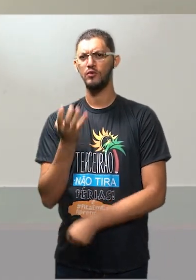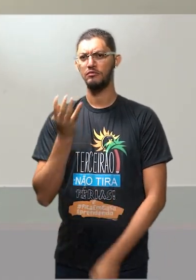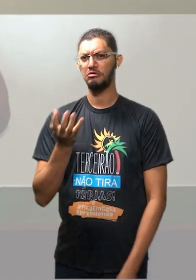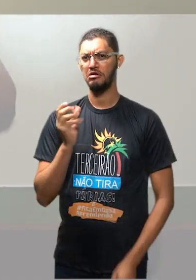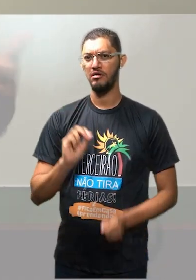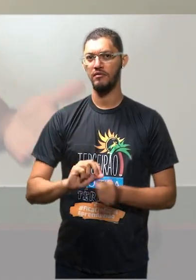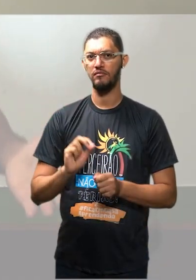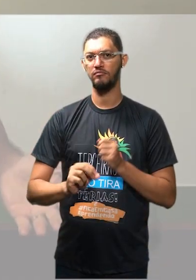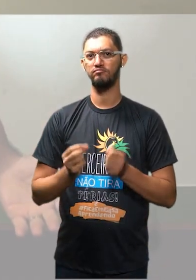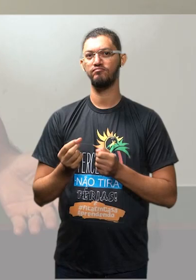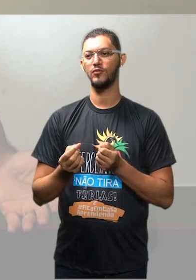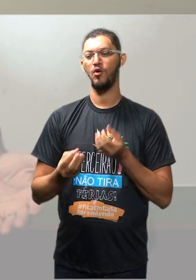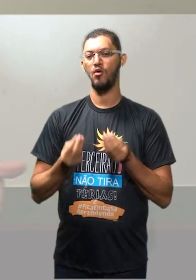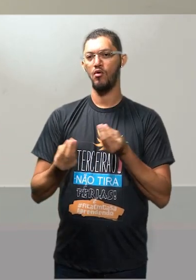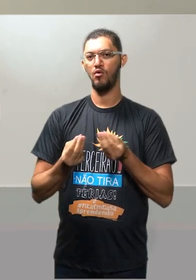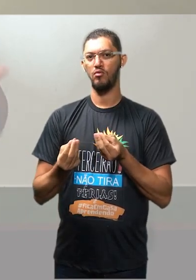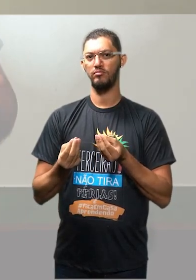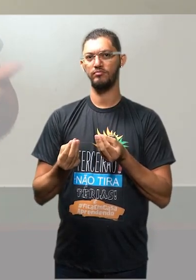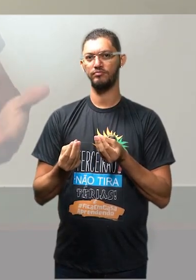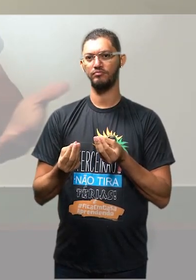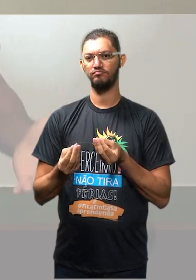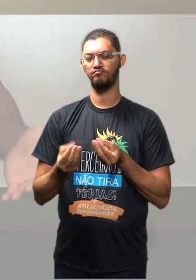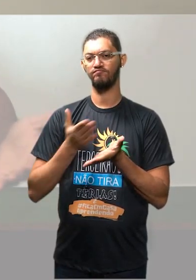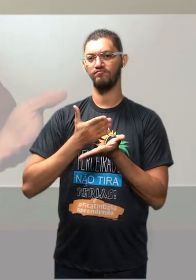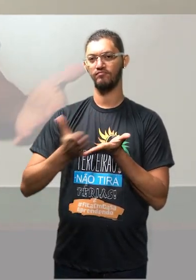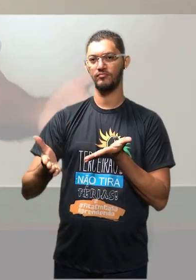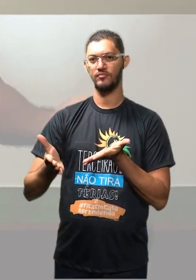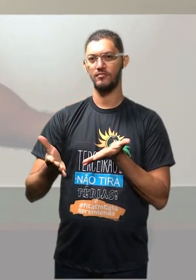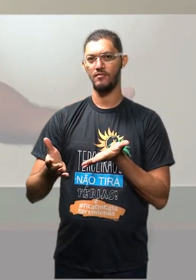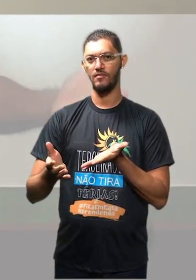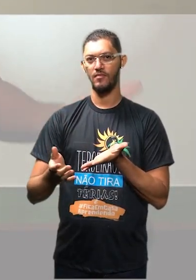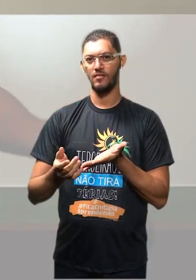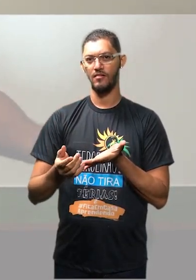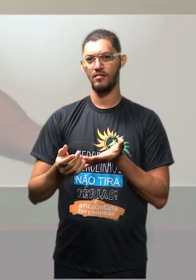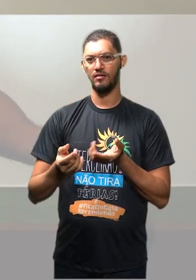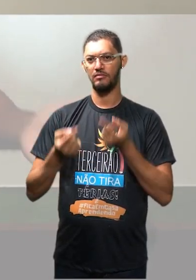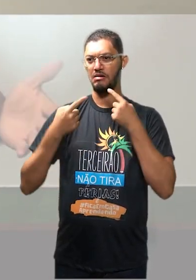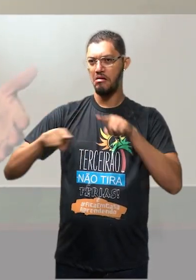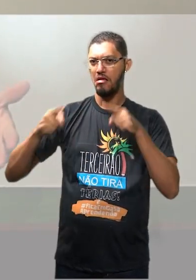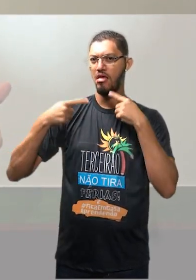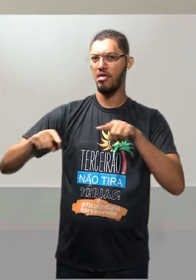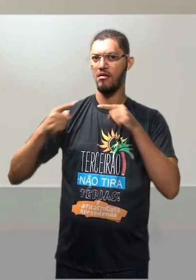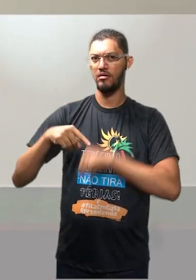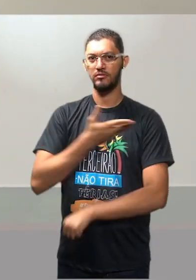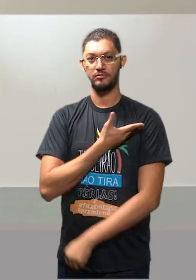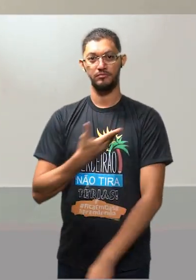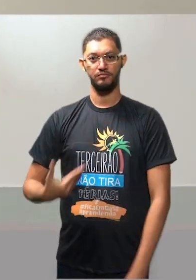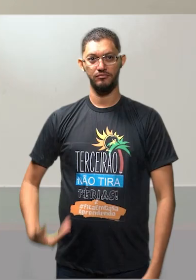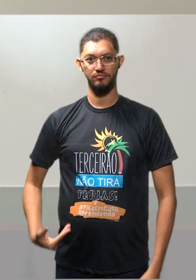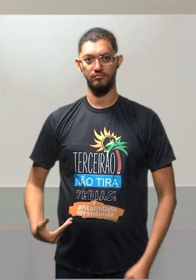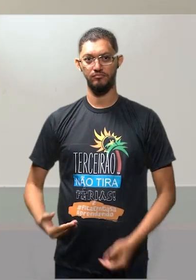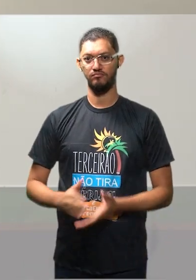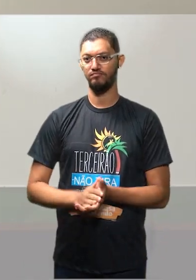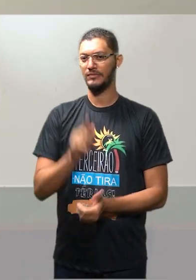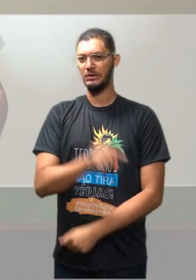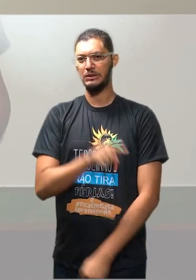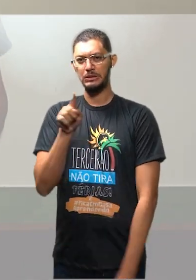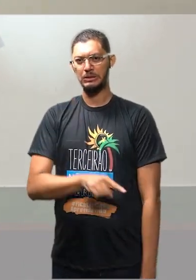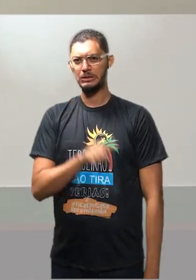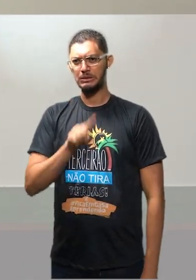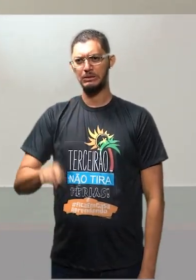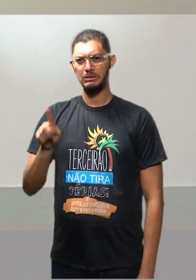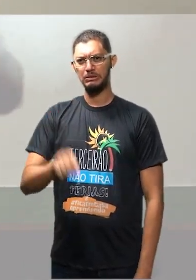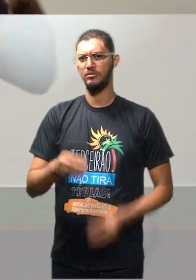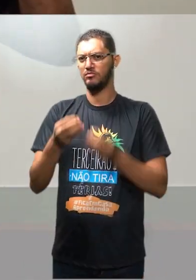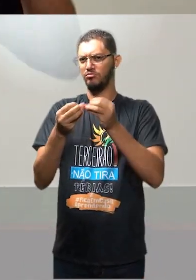o cinema novo ele vai ser retalhado. Porque quando ele começa a fazer críticas ao governo, o governo começa a retalhar o cinema novo. Então ele vai